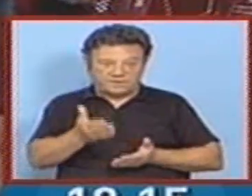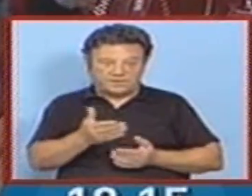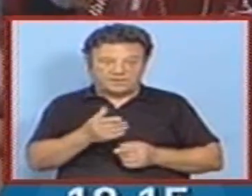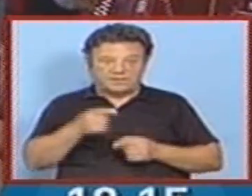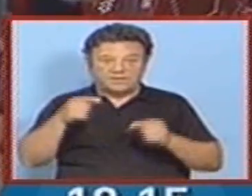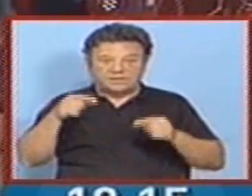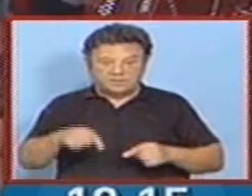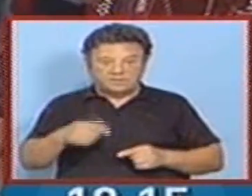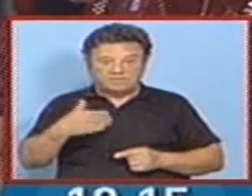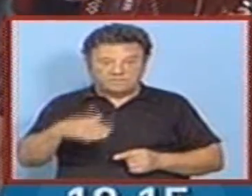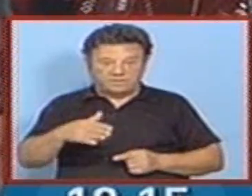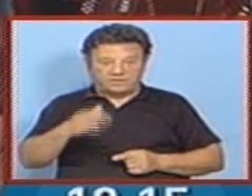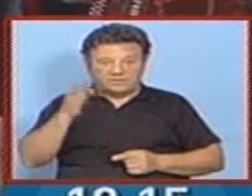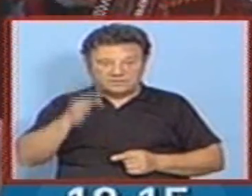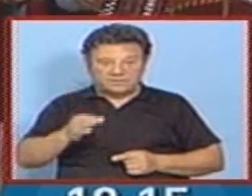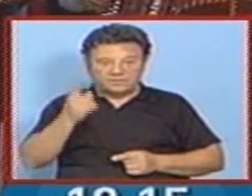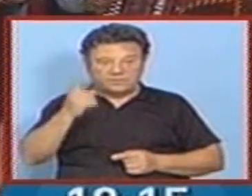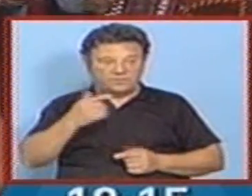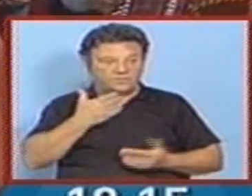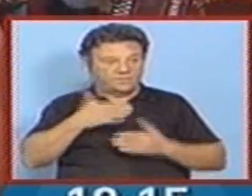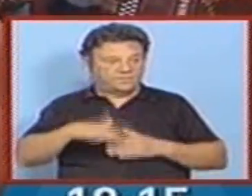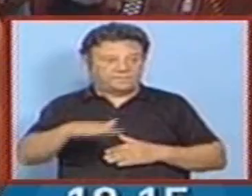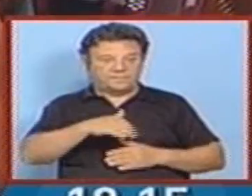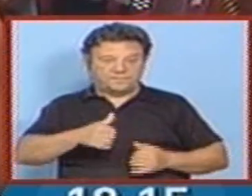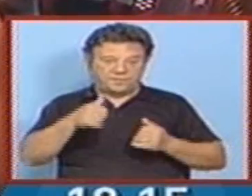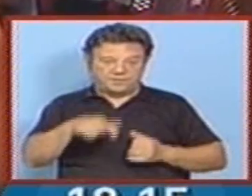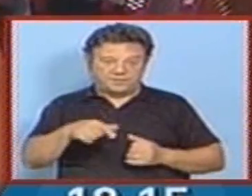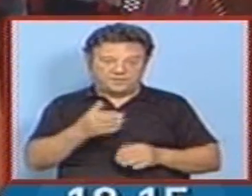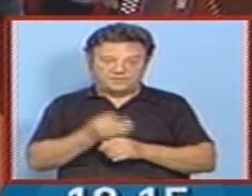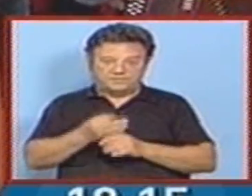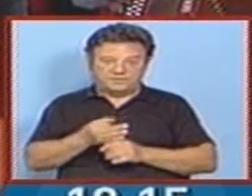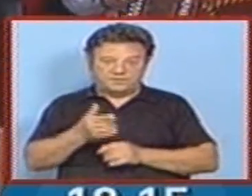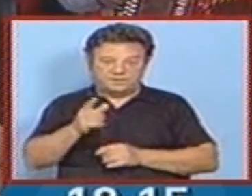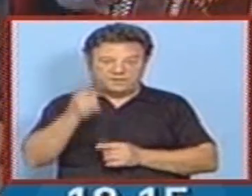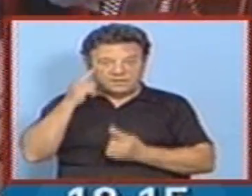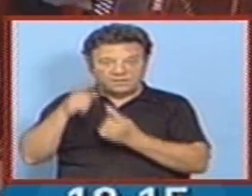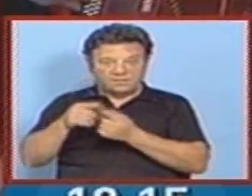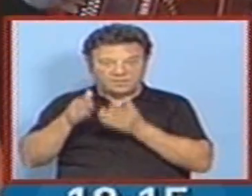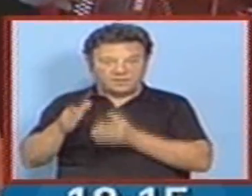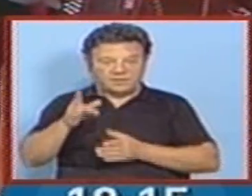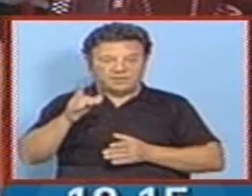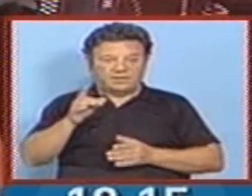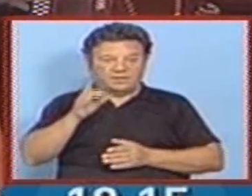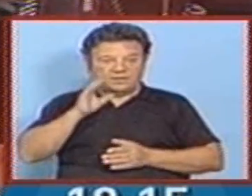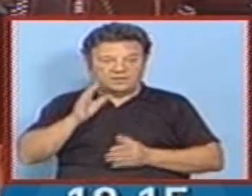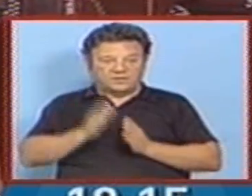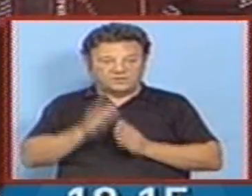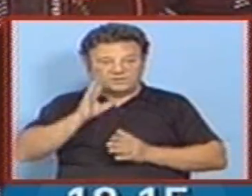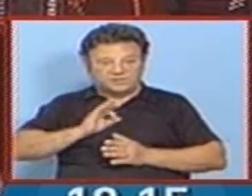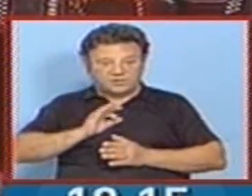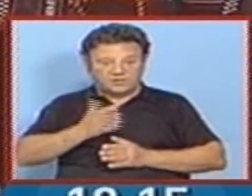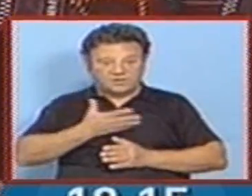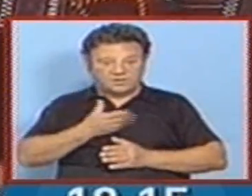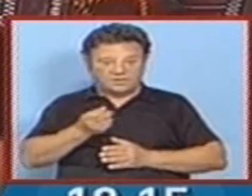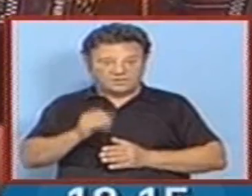vai ser sempre o palco destas festas dedicadas à Nossa Senhora das Dores. E